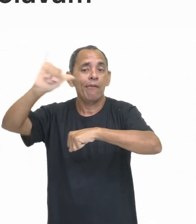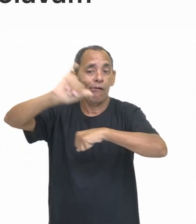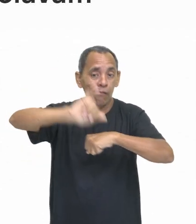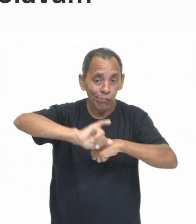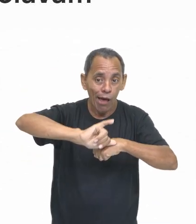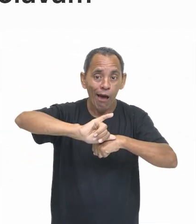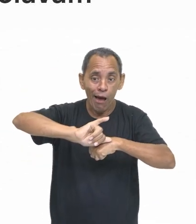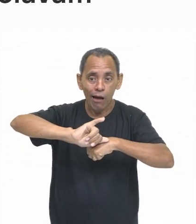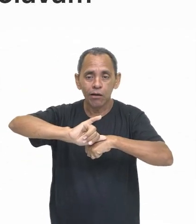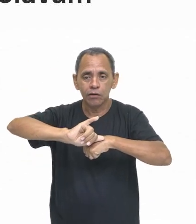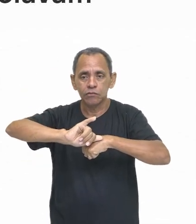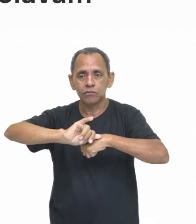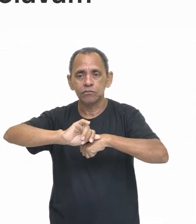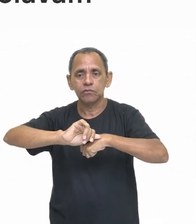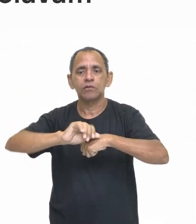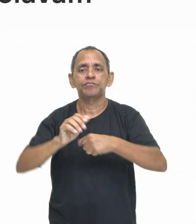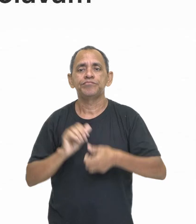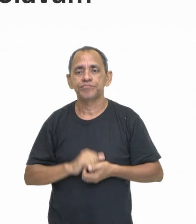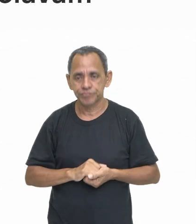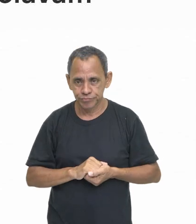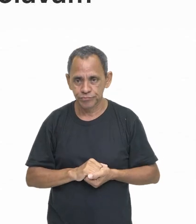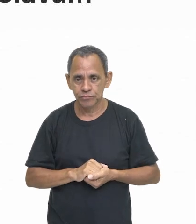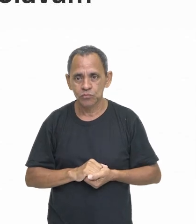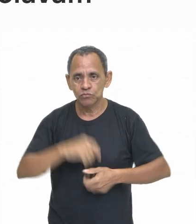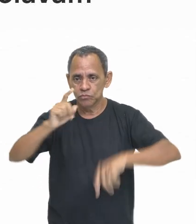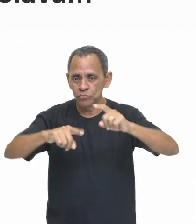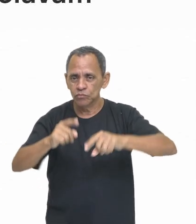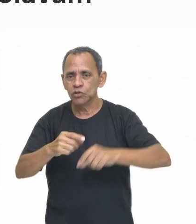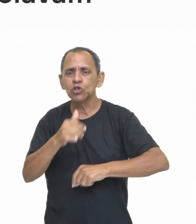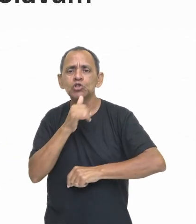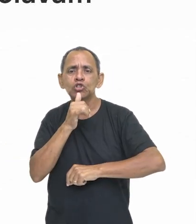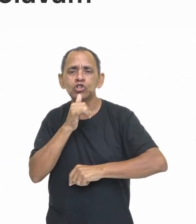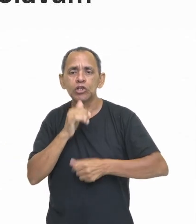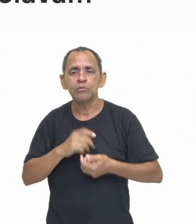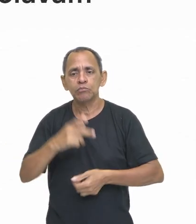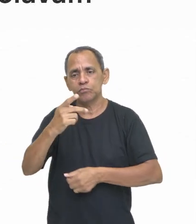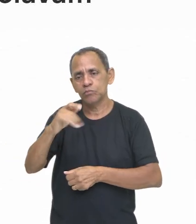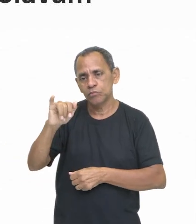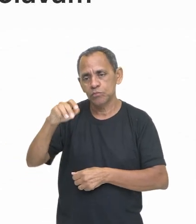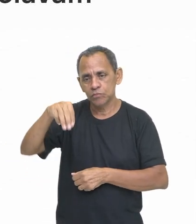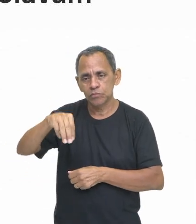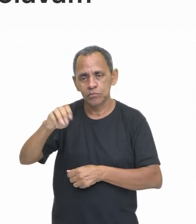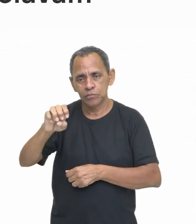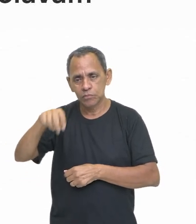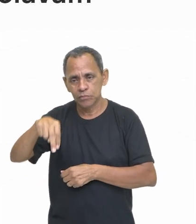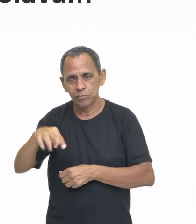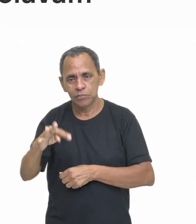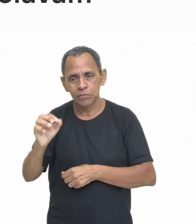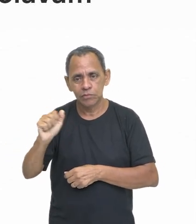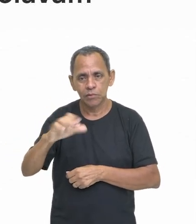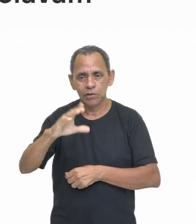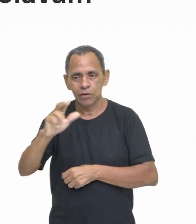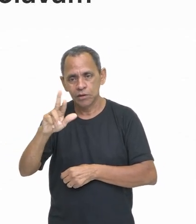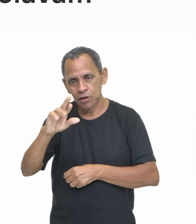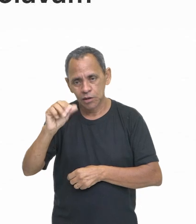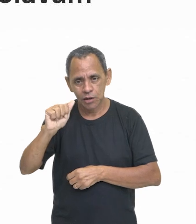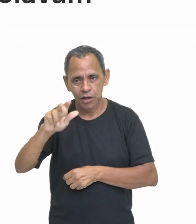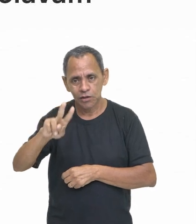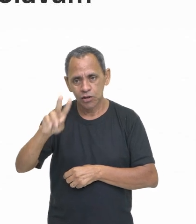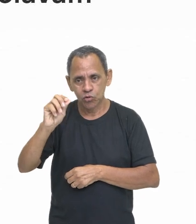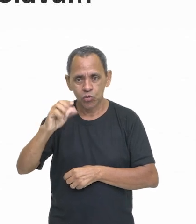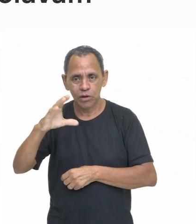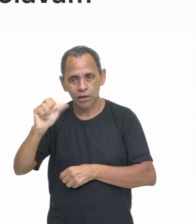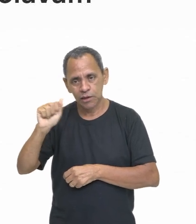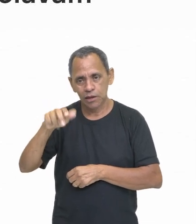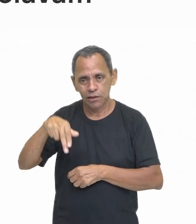lá do Oriente Médio. Produtos como, por exemplo, pimenta, cravo, canela e outros